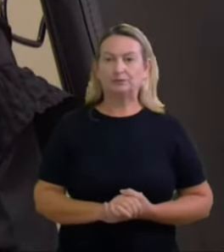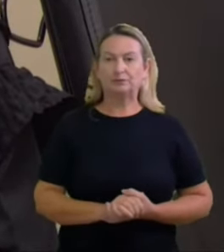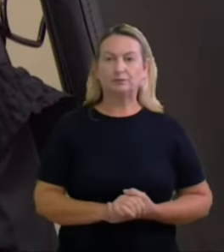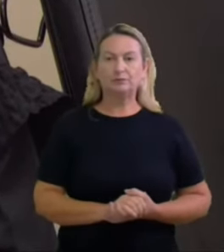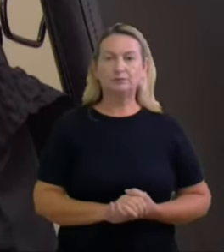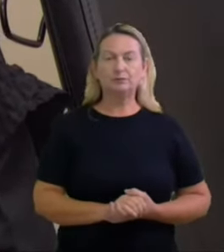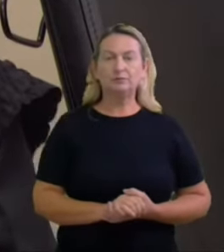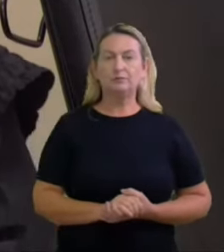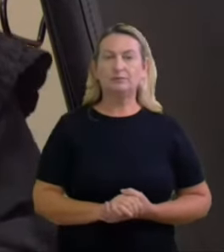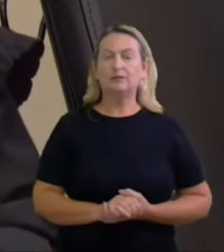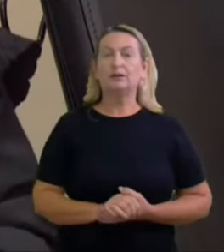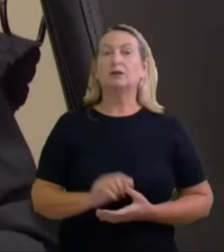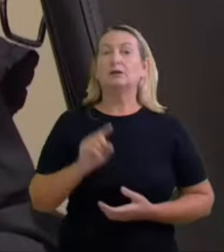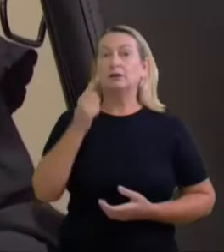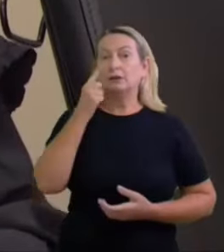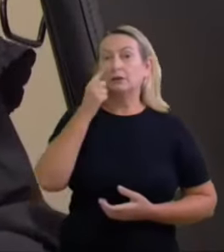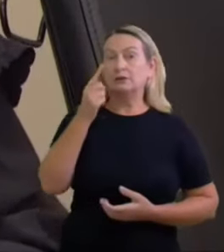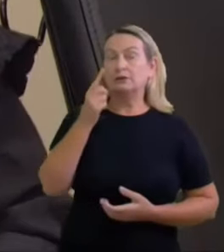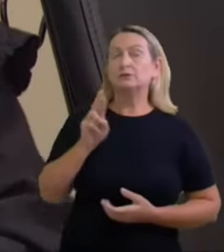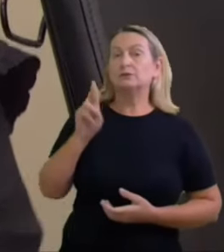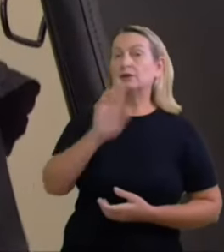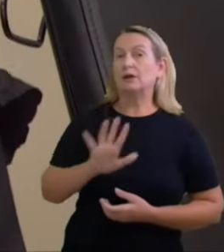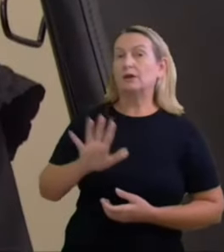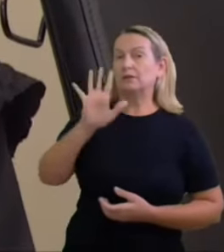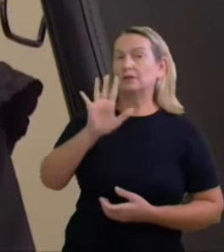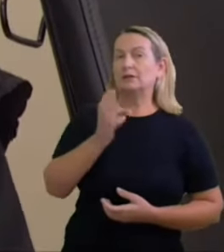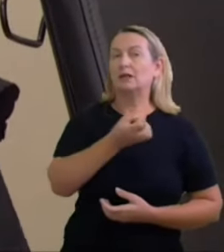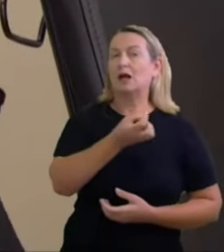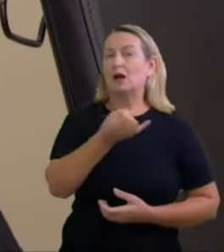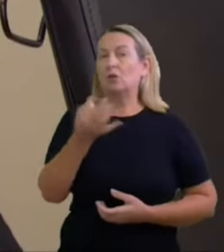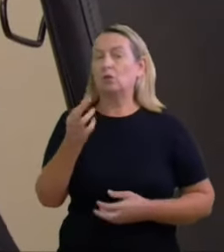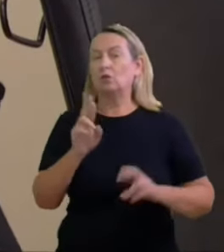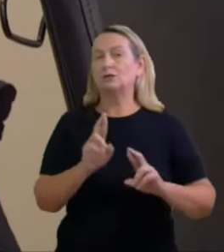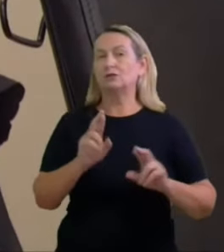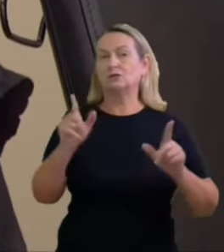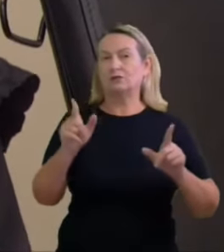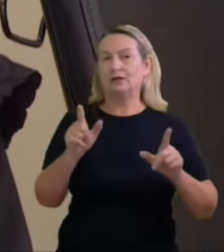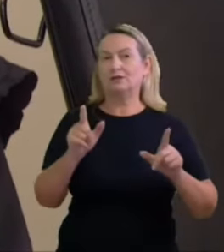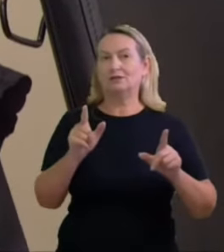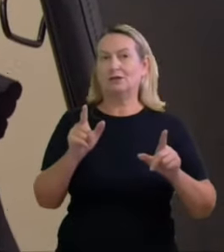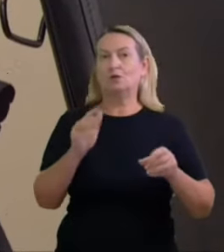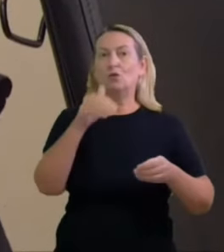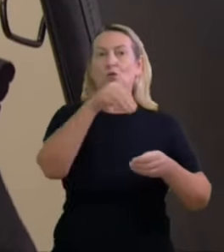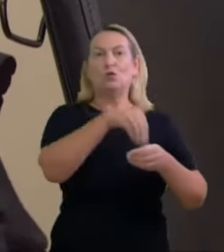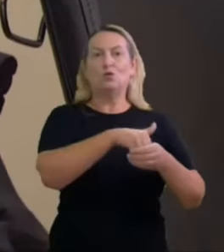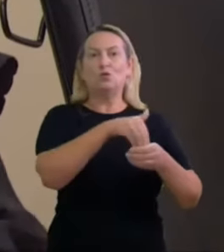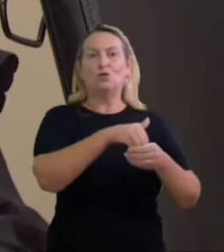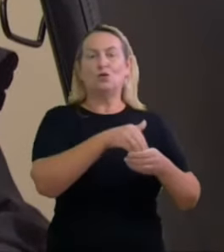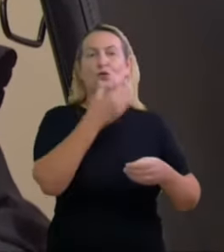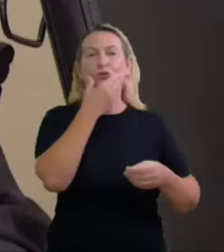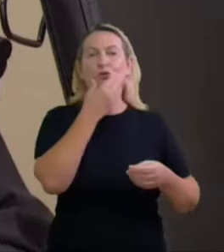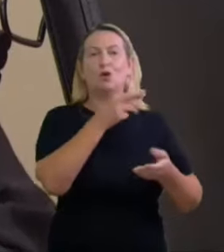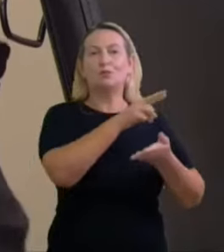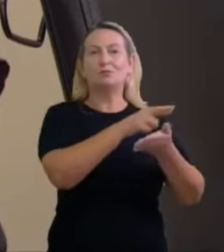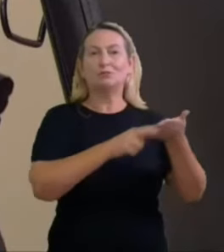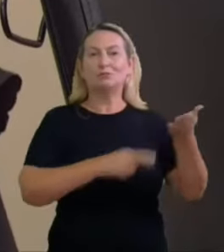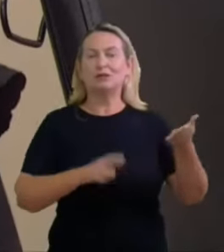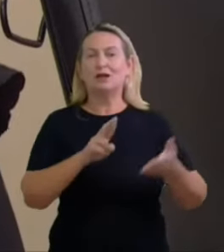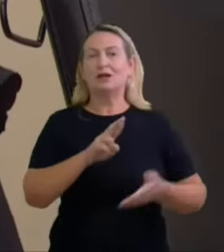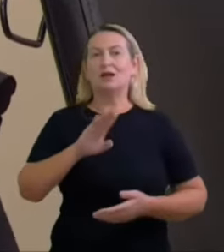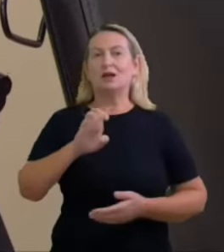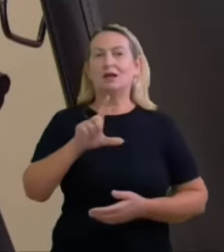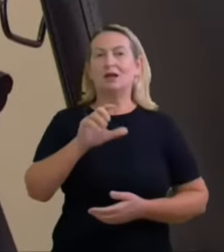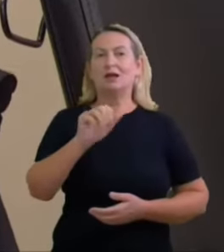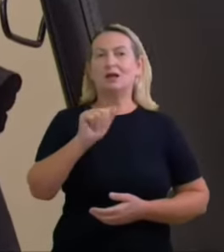isso daqui representa algumas diferenças com o voto do relator porque por exemplo quando diz respeito